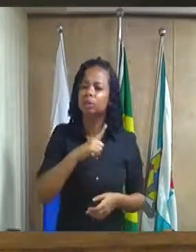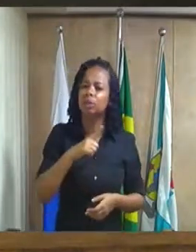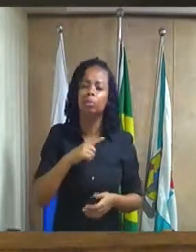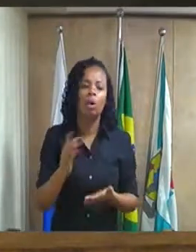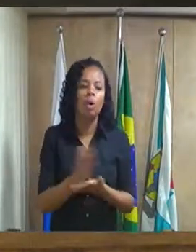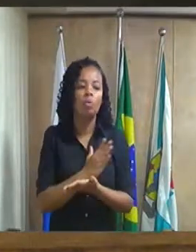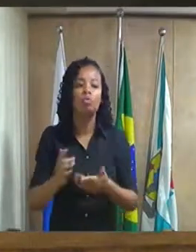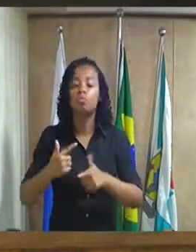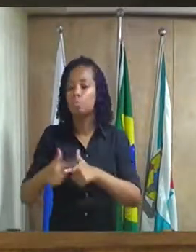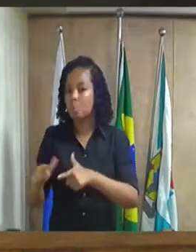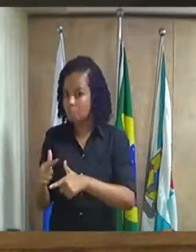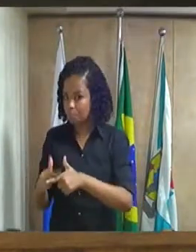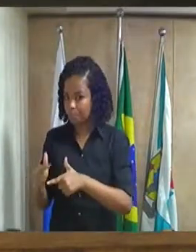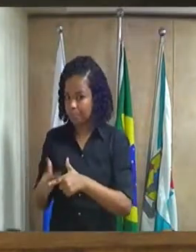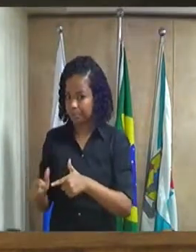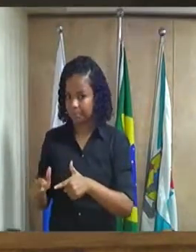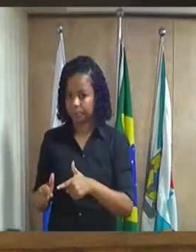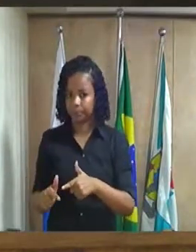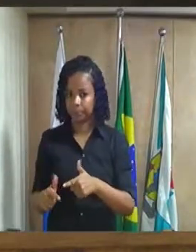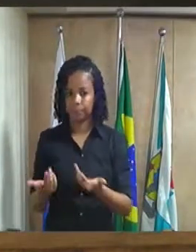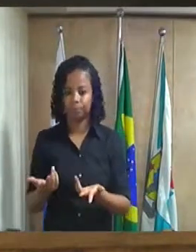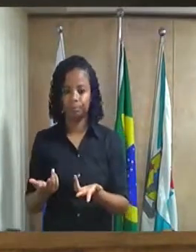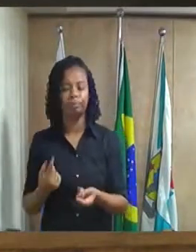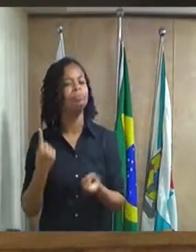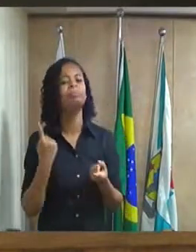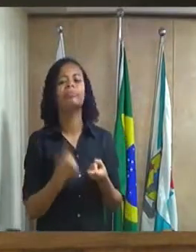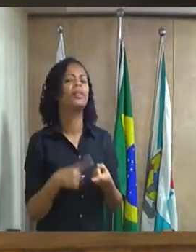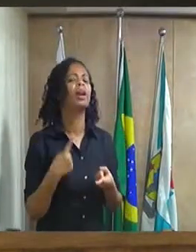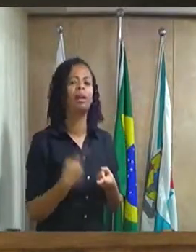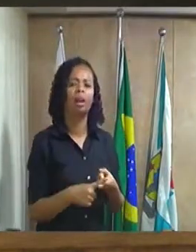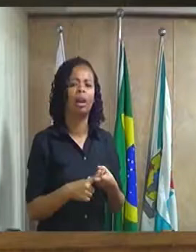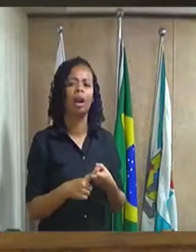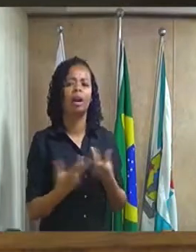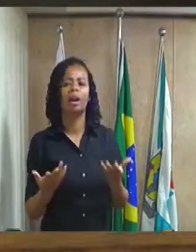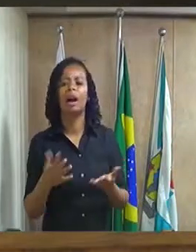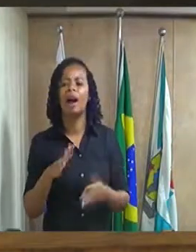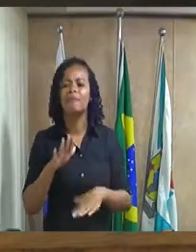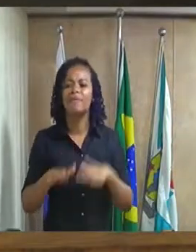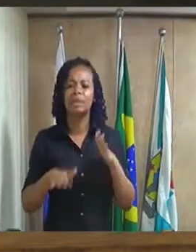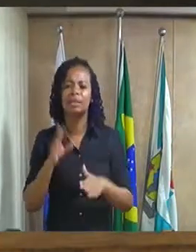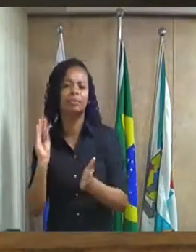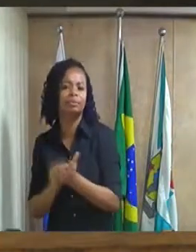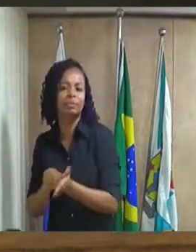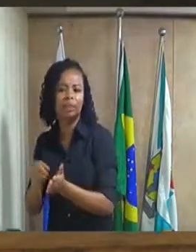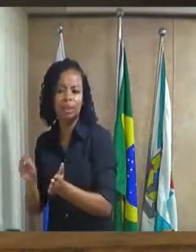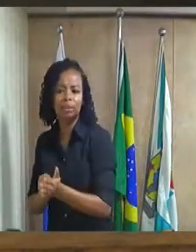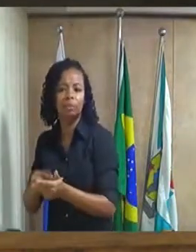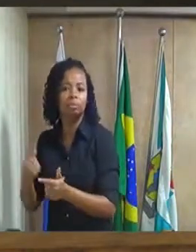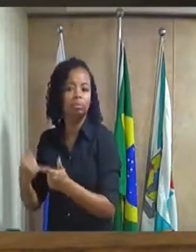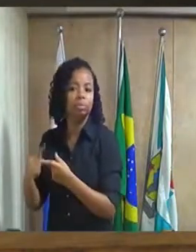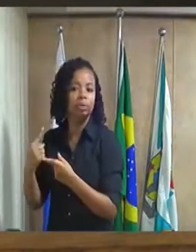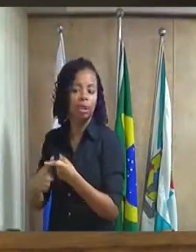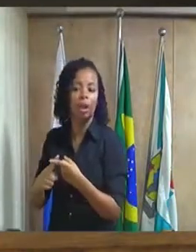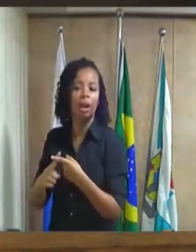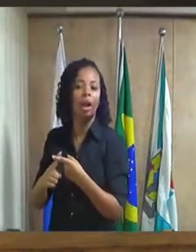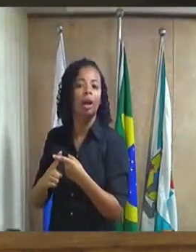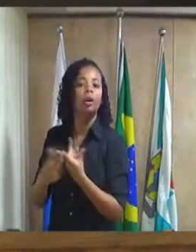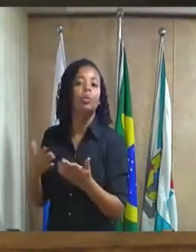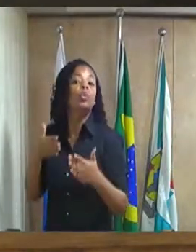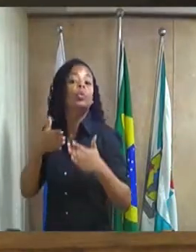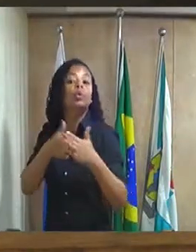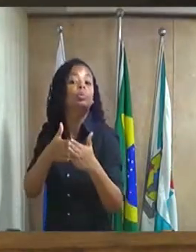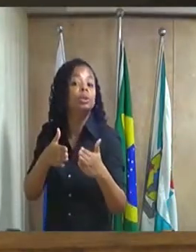uma uma condição não muito adequada dada as condições do nosso limite